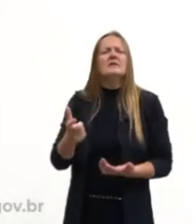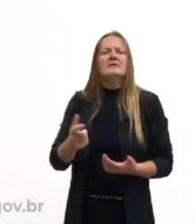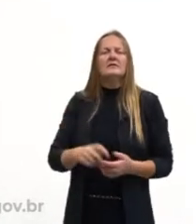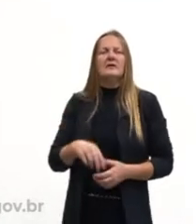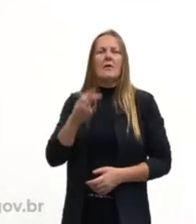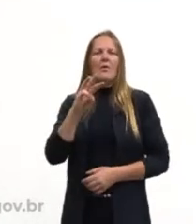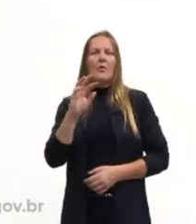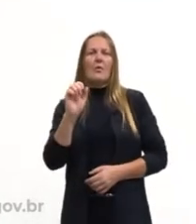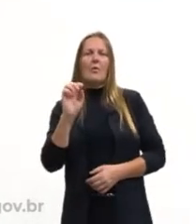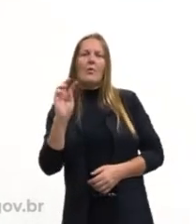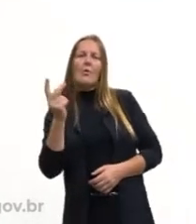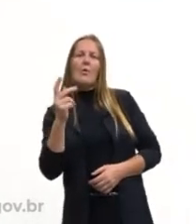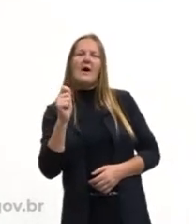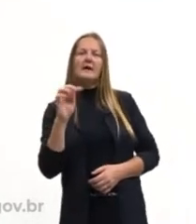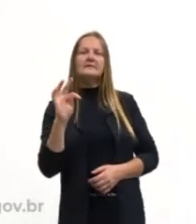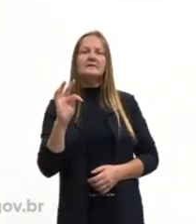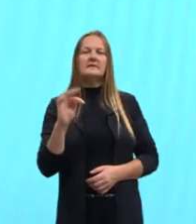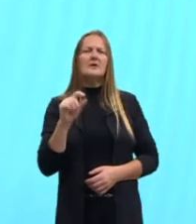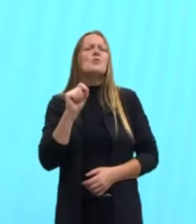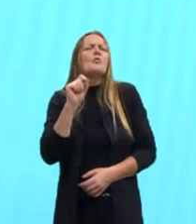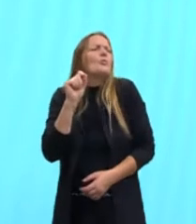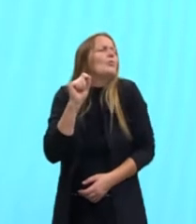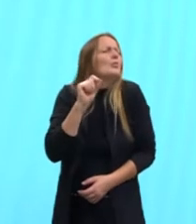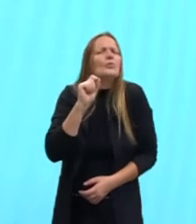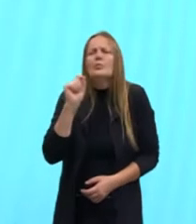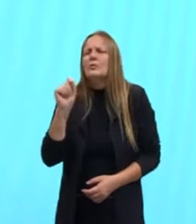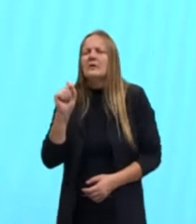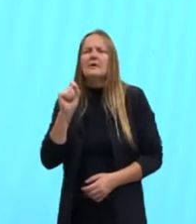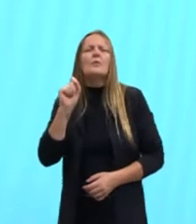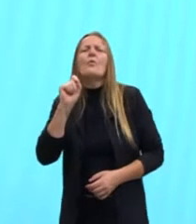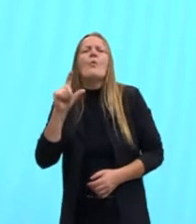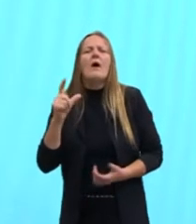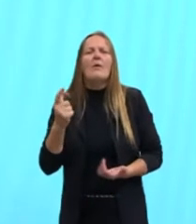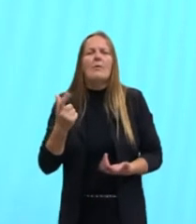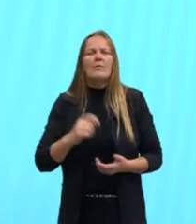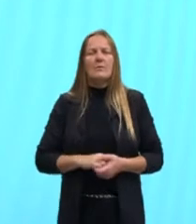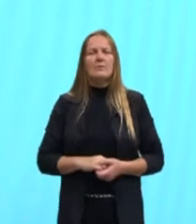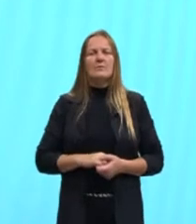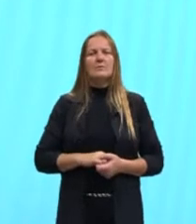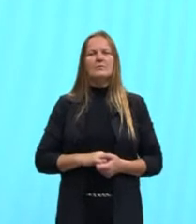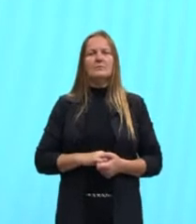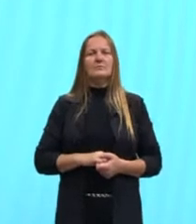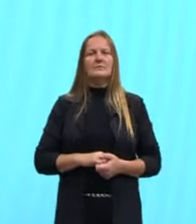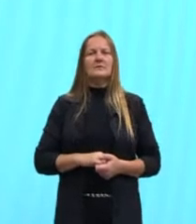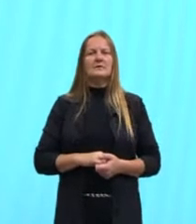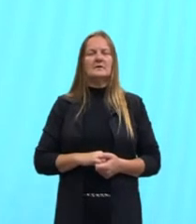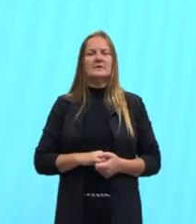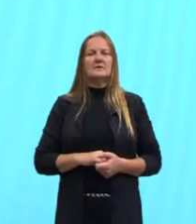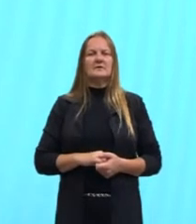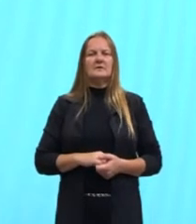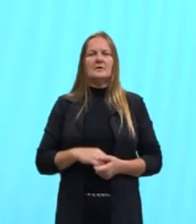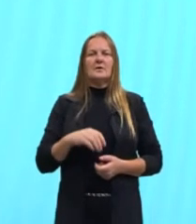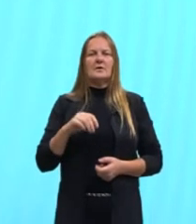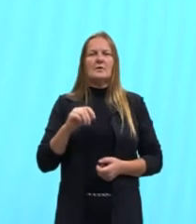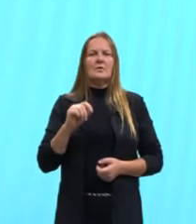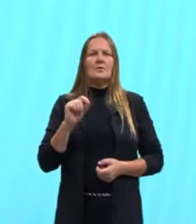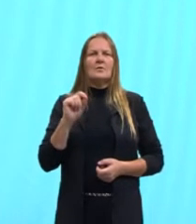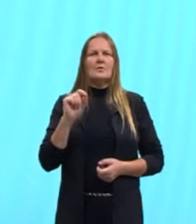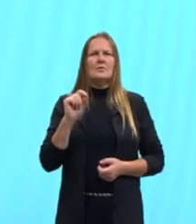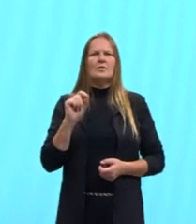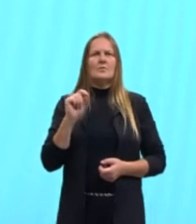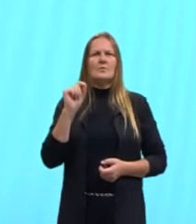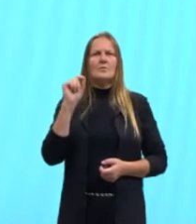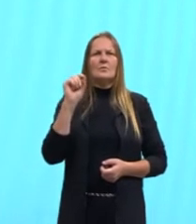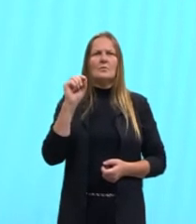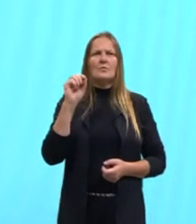What significa o que, qual. Which, quais. Plural. Which, quais.